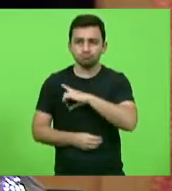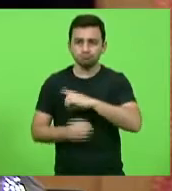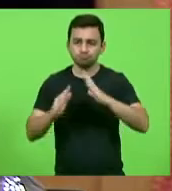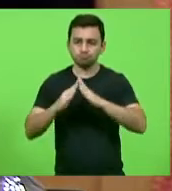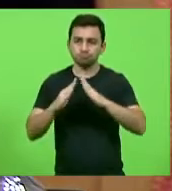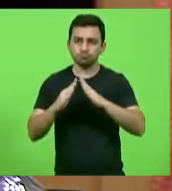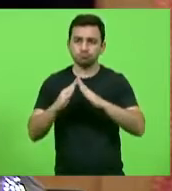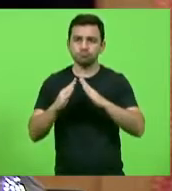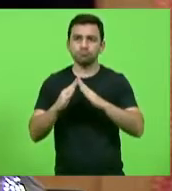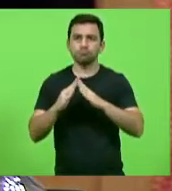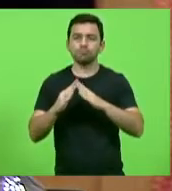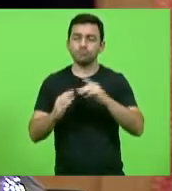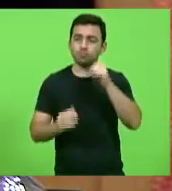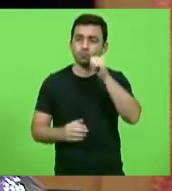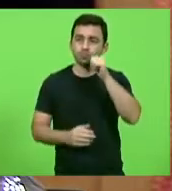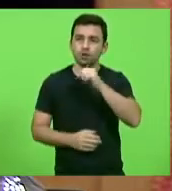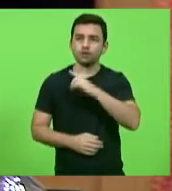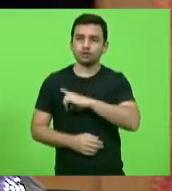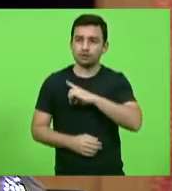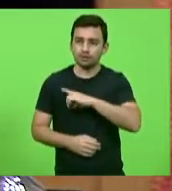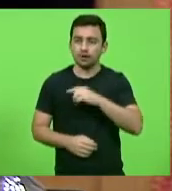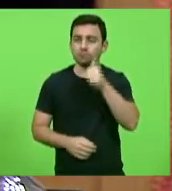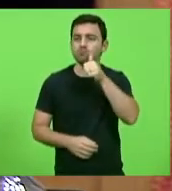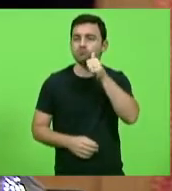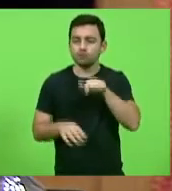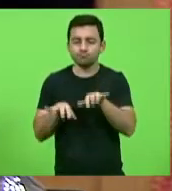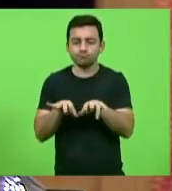uma delegada, escrivã,